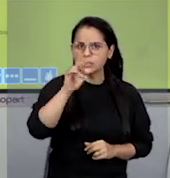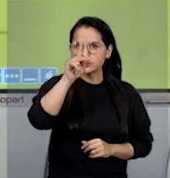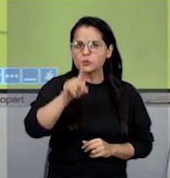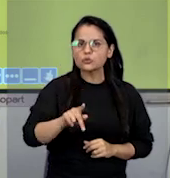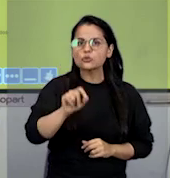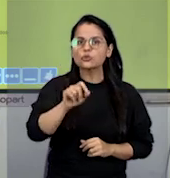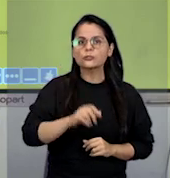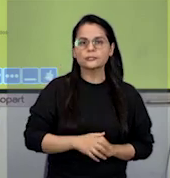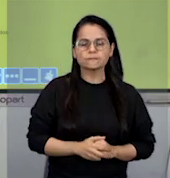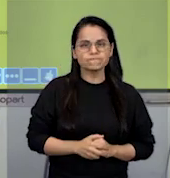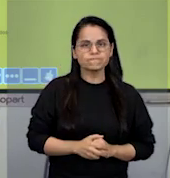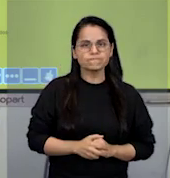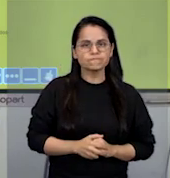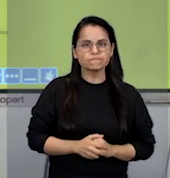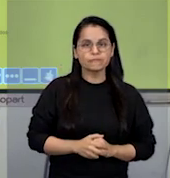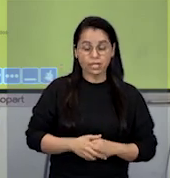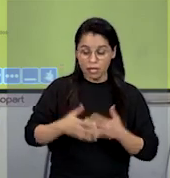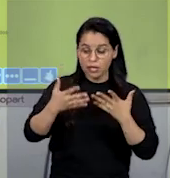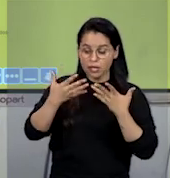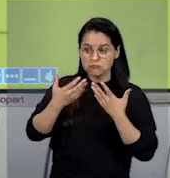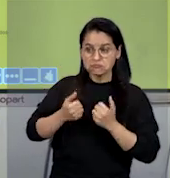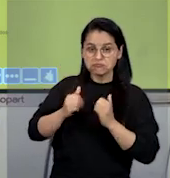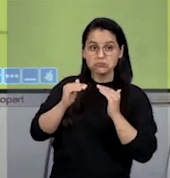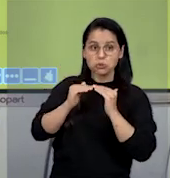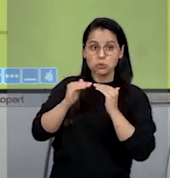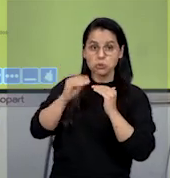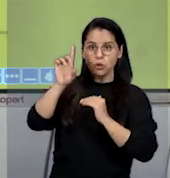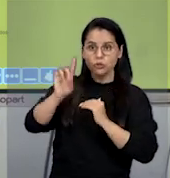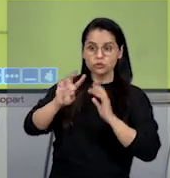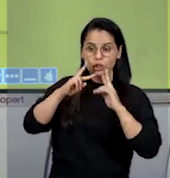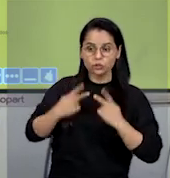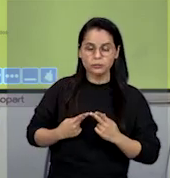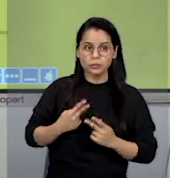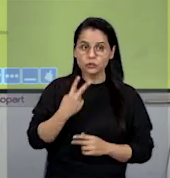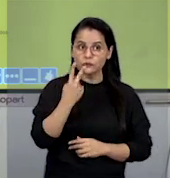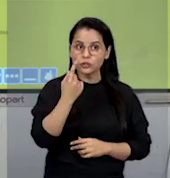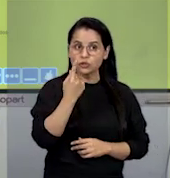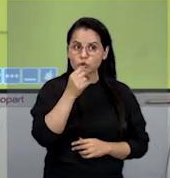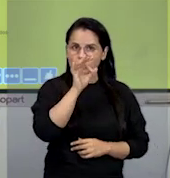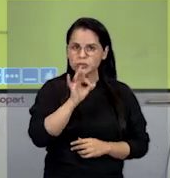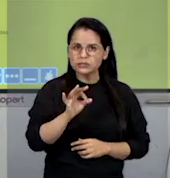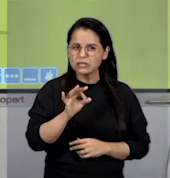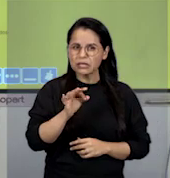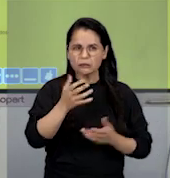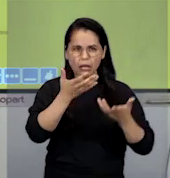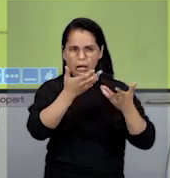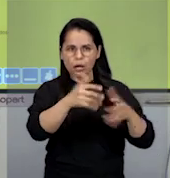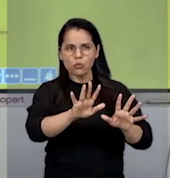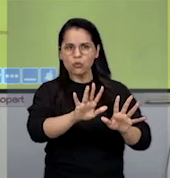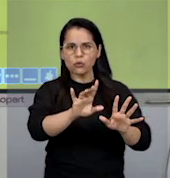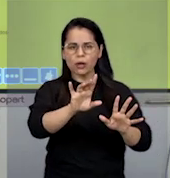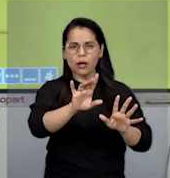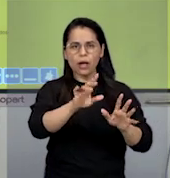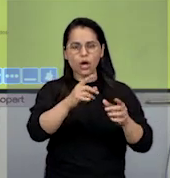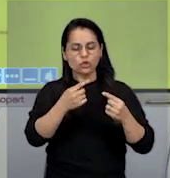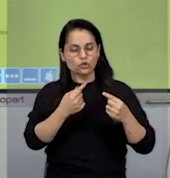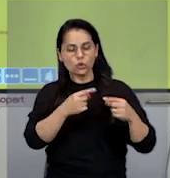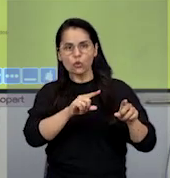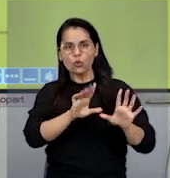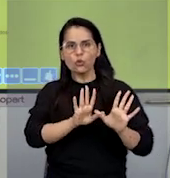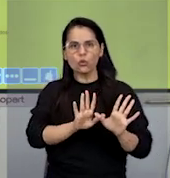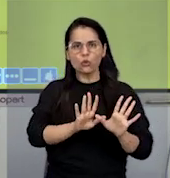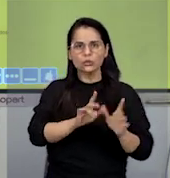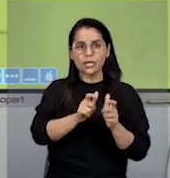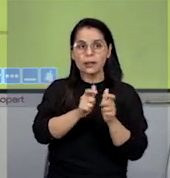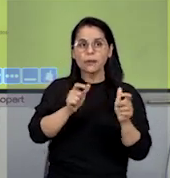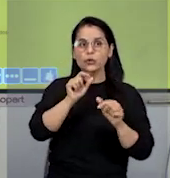se colocaram a favor dos direitos humanos e 21% das pessoas falaram contra. São contra os direitos humanos. A maioria delas